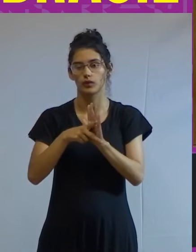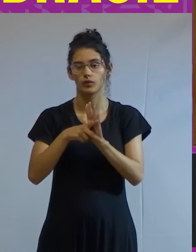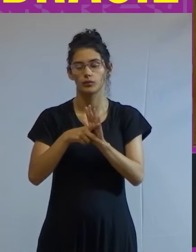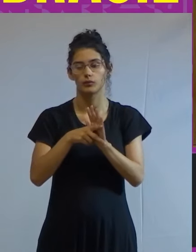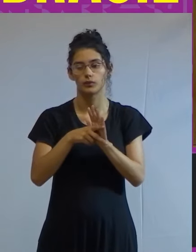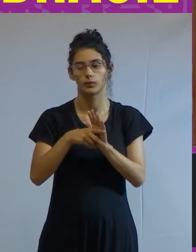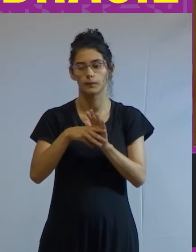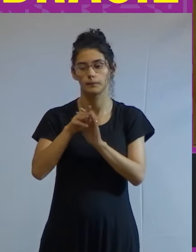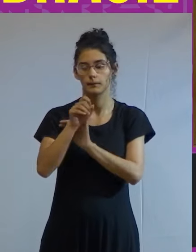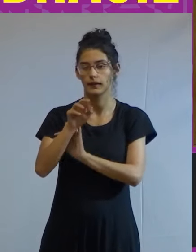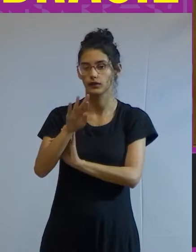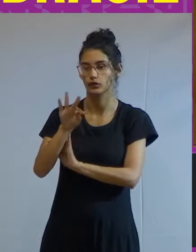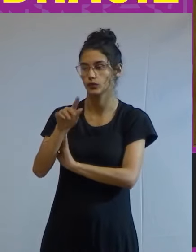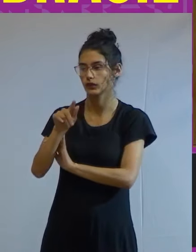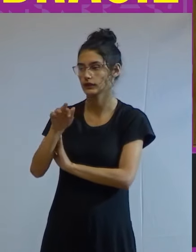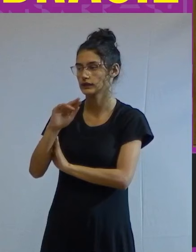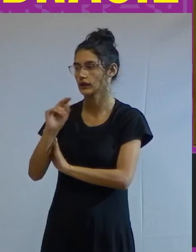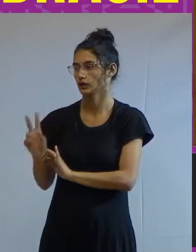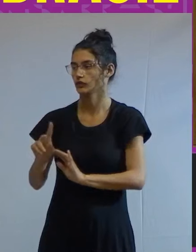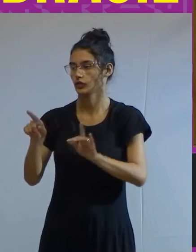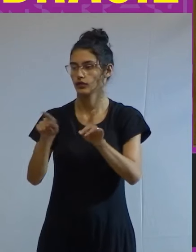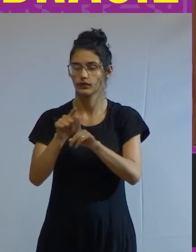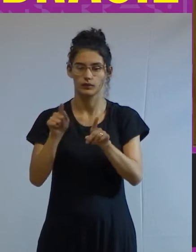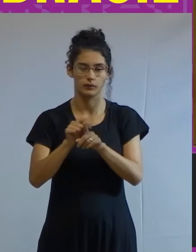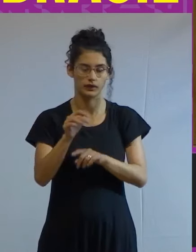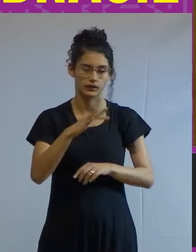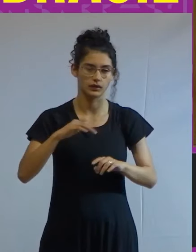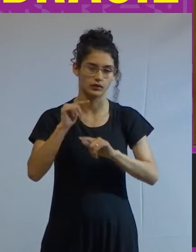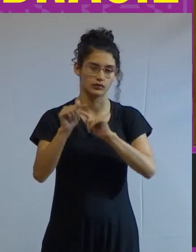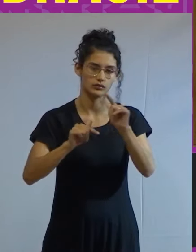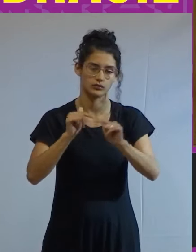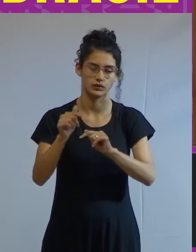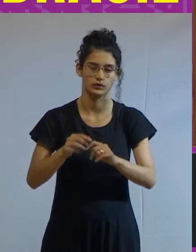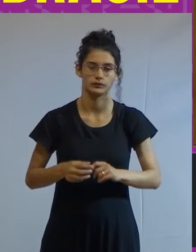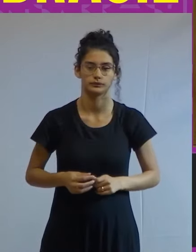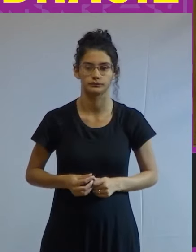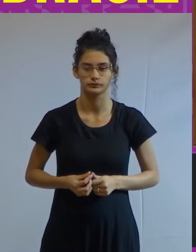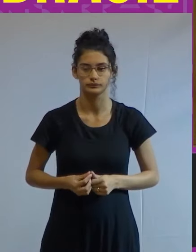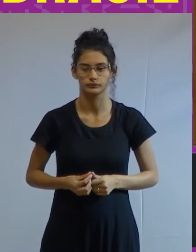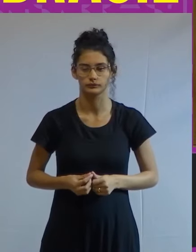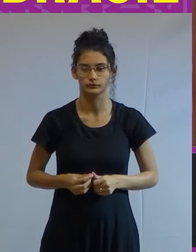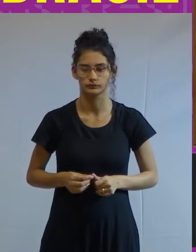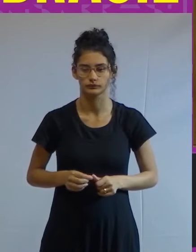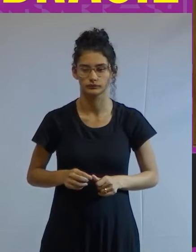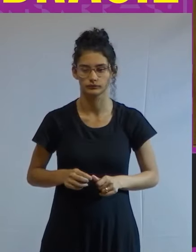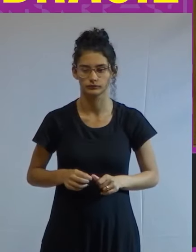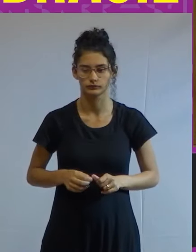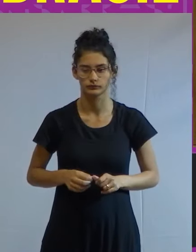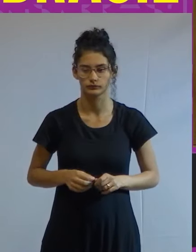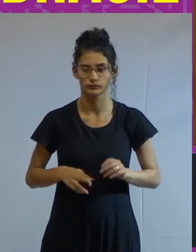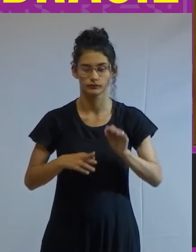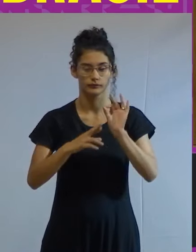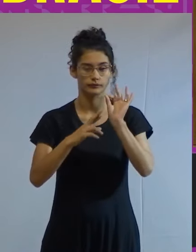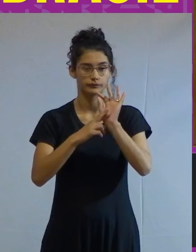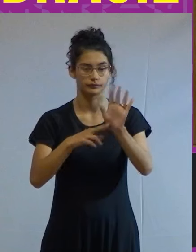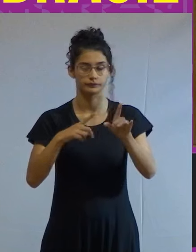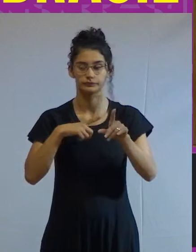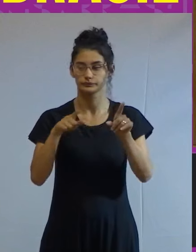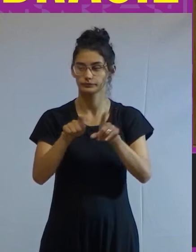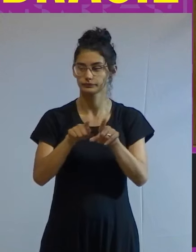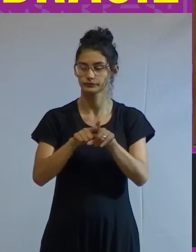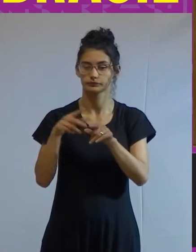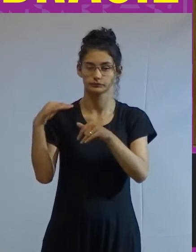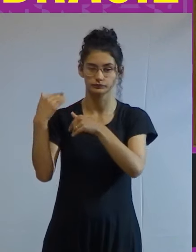meritocracia e os valores fundamentais do mercado o resultado desse neoliberalismo